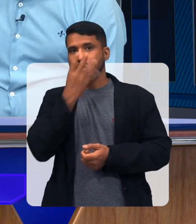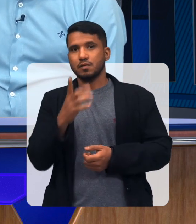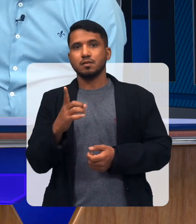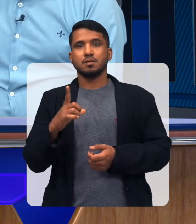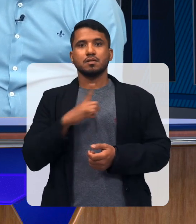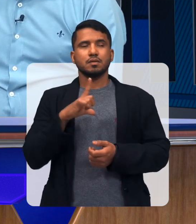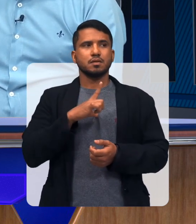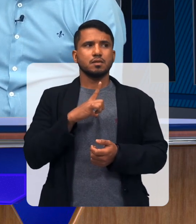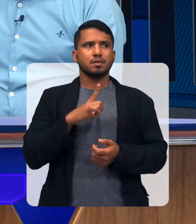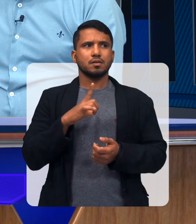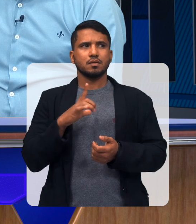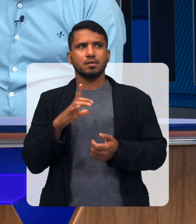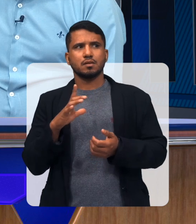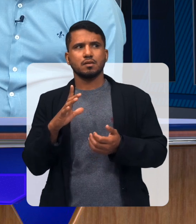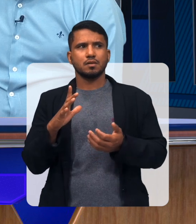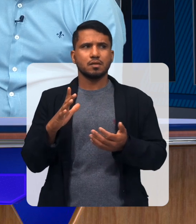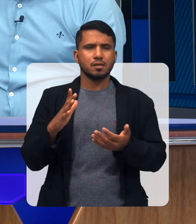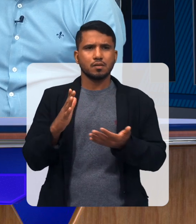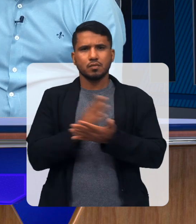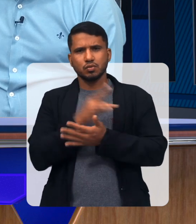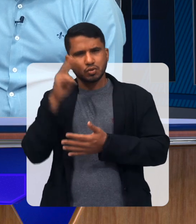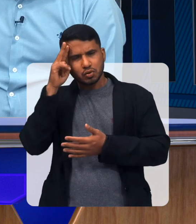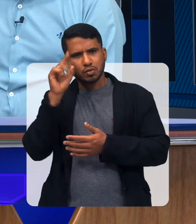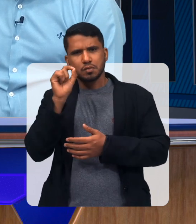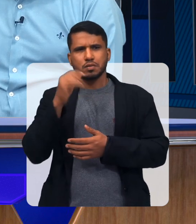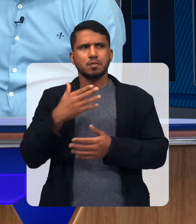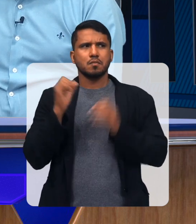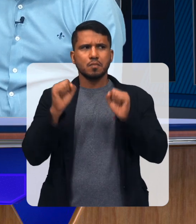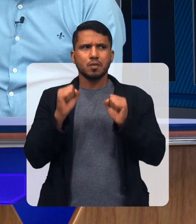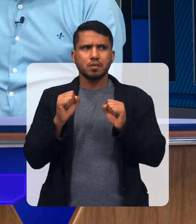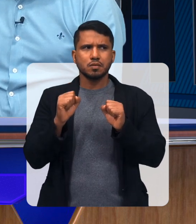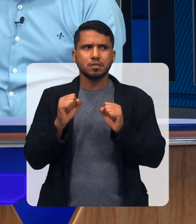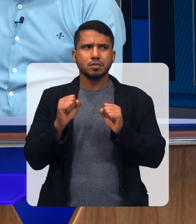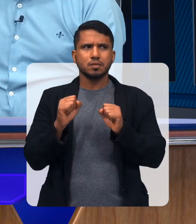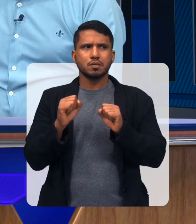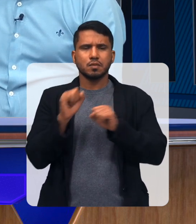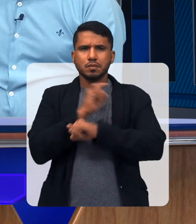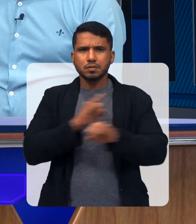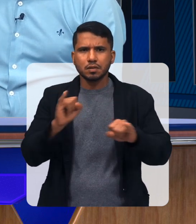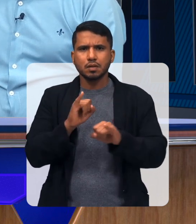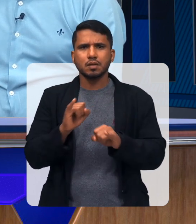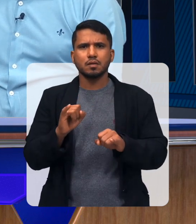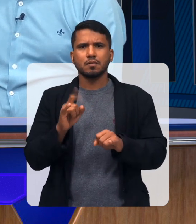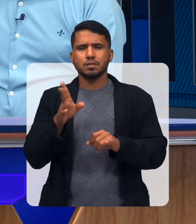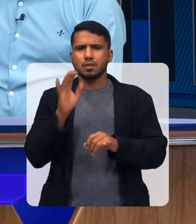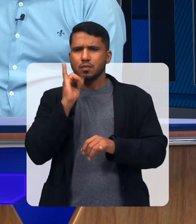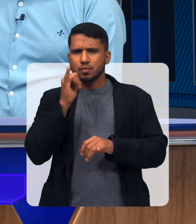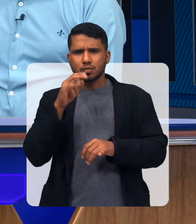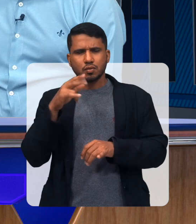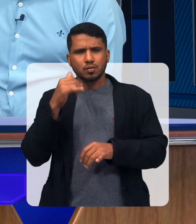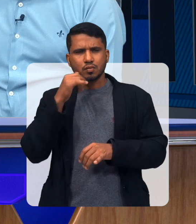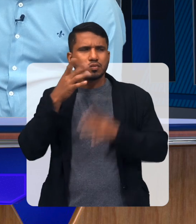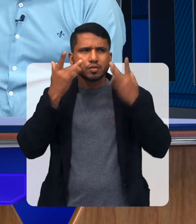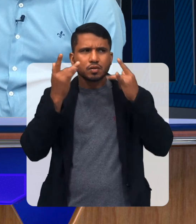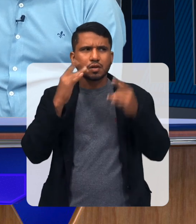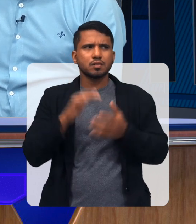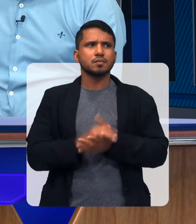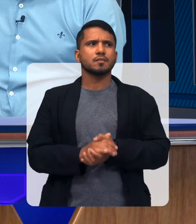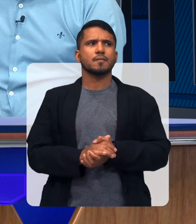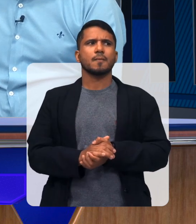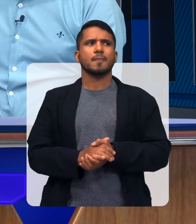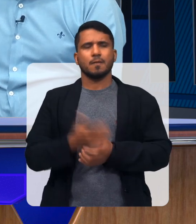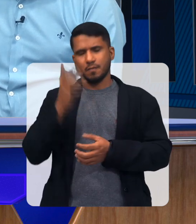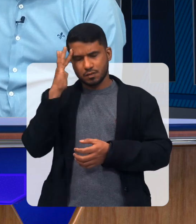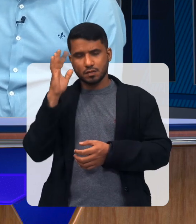Bom Tem alguma História Assim que você pode Poderia contar Você já contou Alguma aqui do teatro